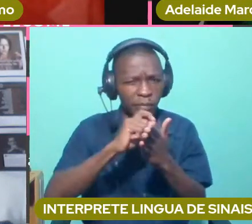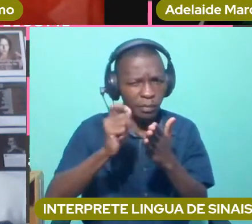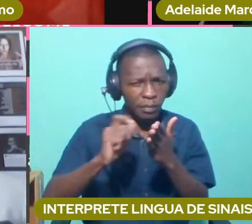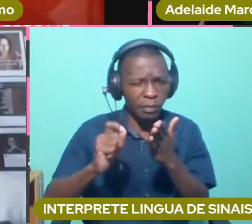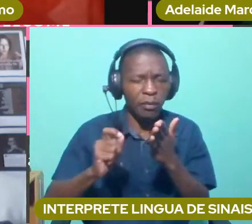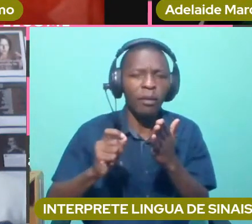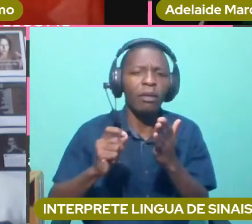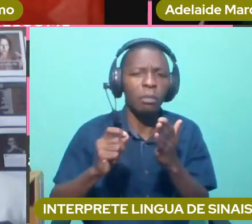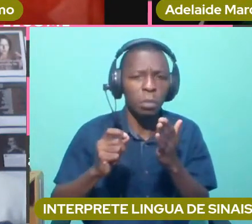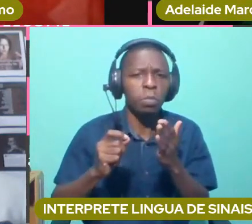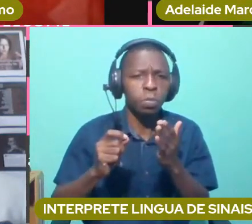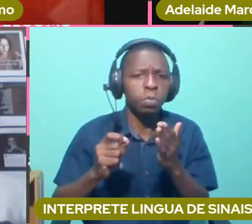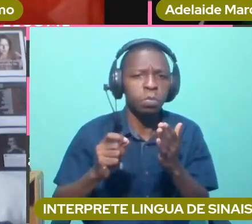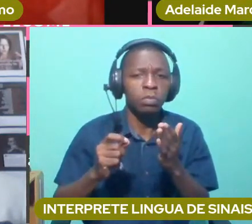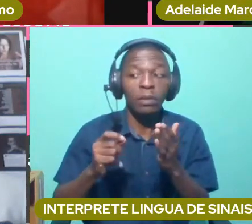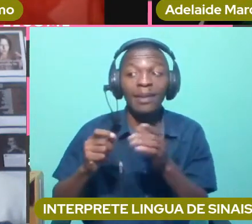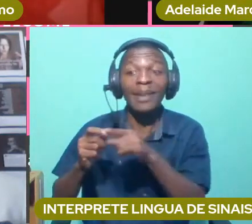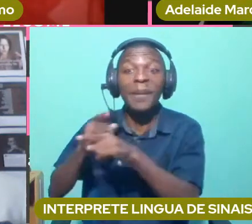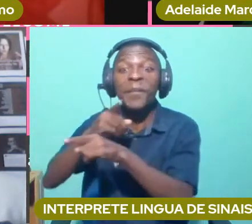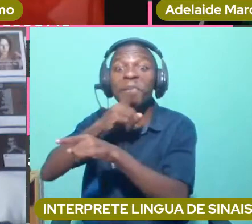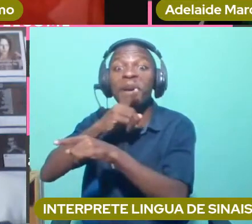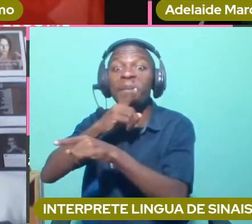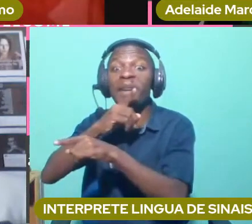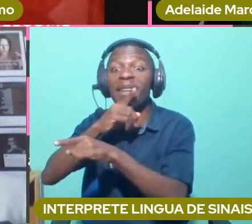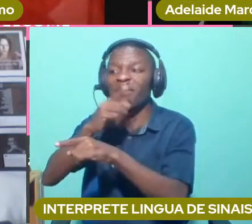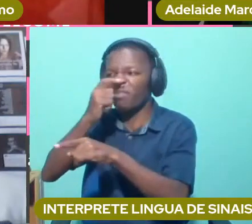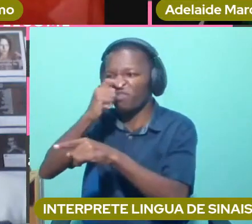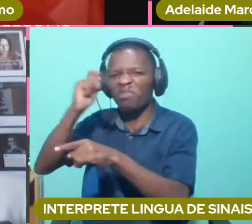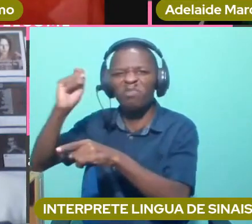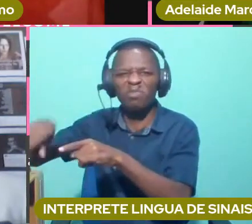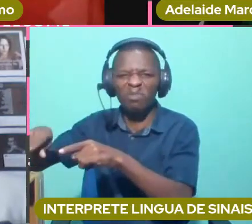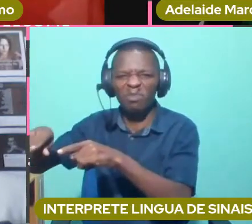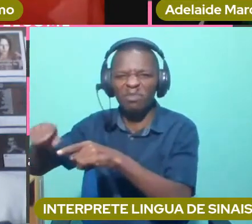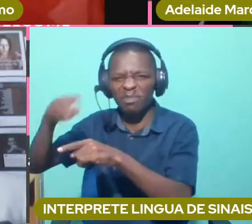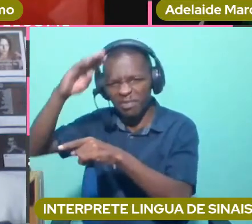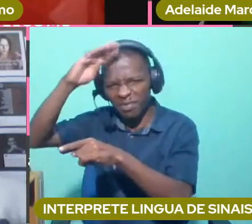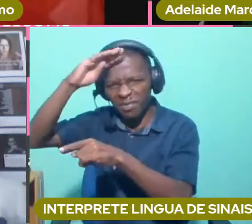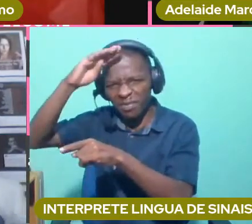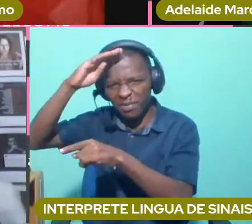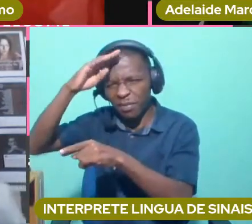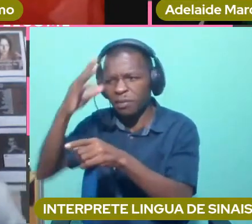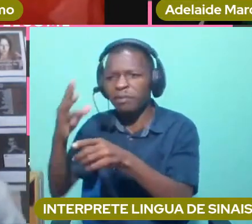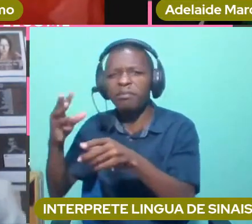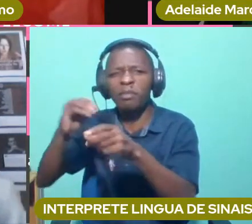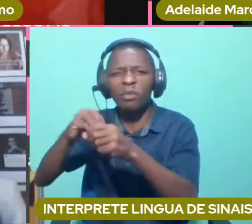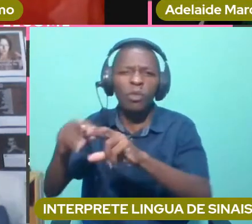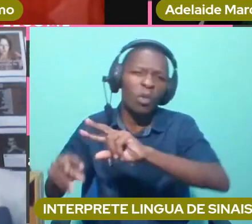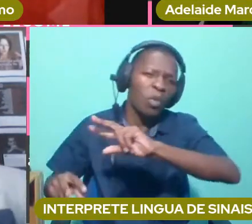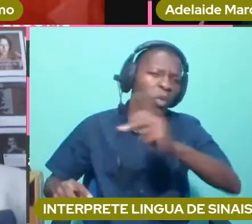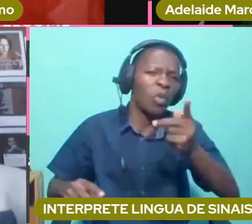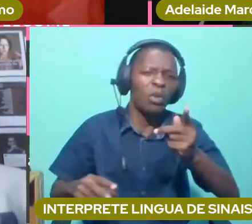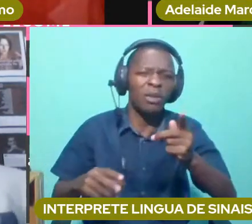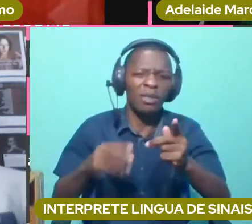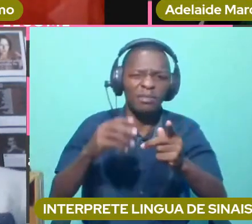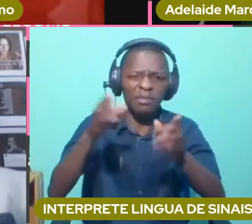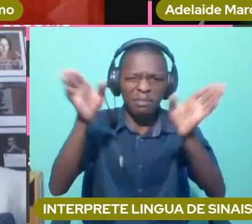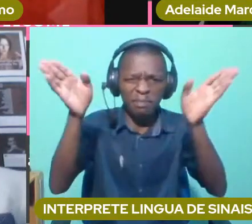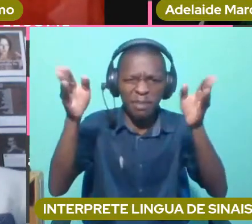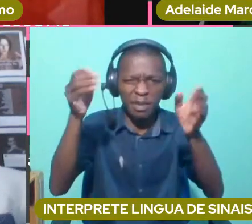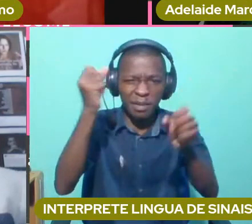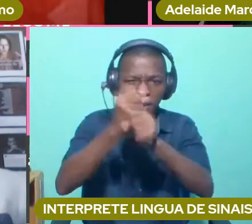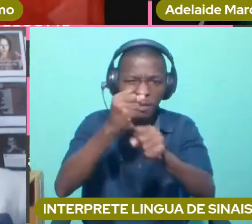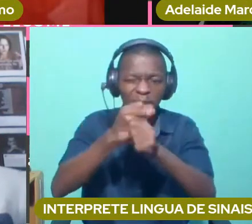enfermeiro e passou, concorreu e entrou para os Correios. Fomos transferidos, o meu pai foi transferido para Climana,